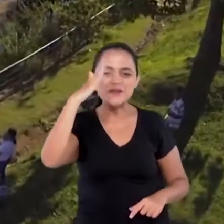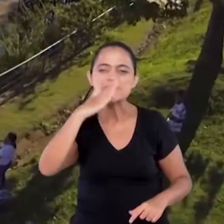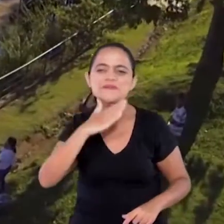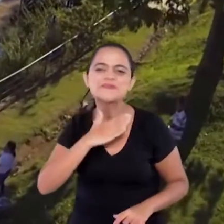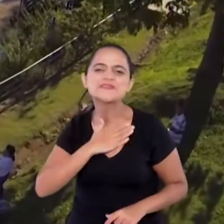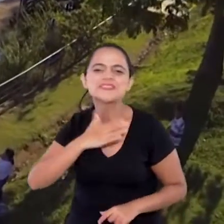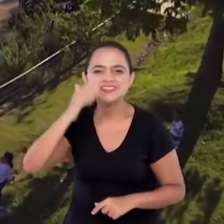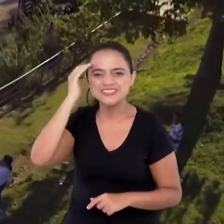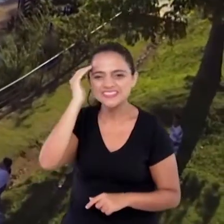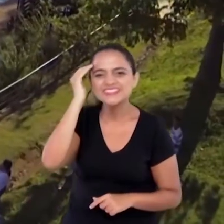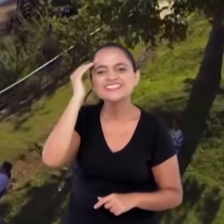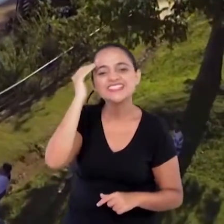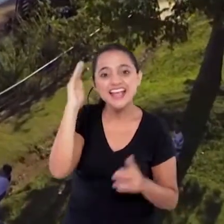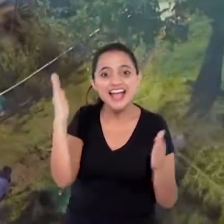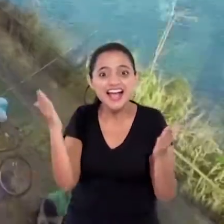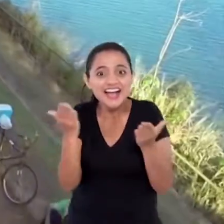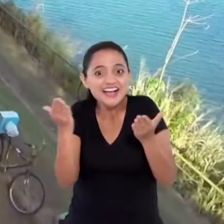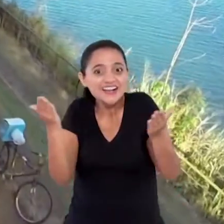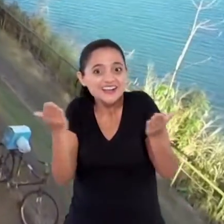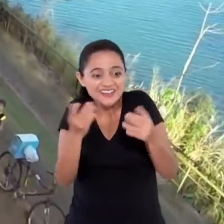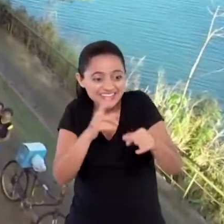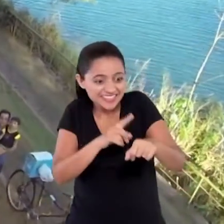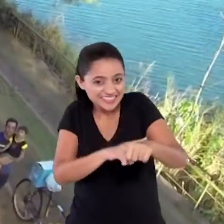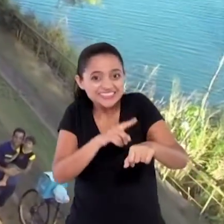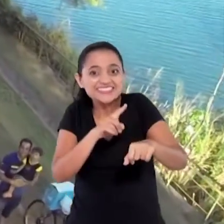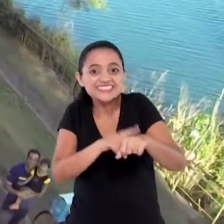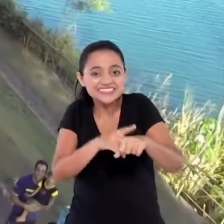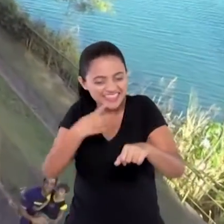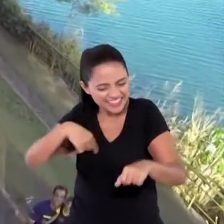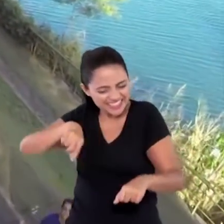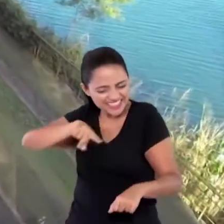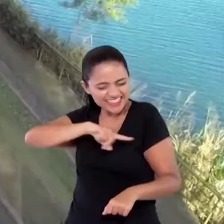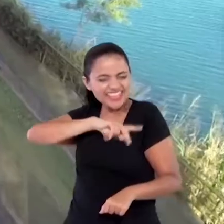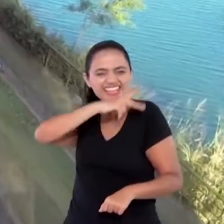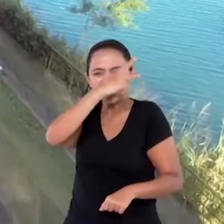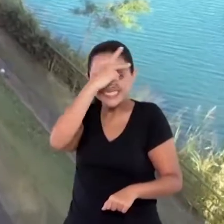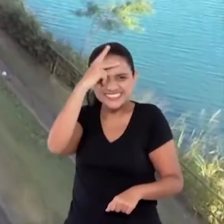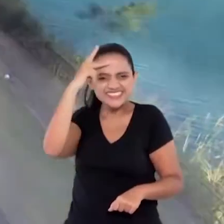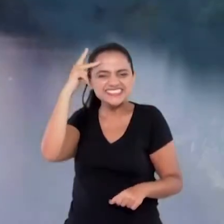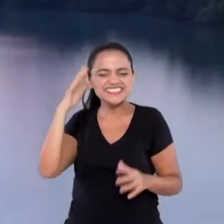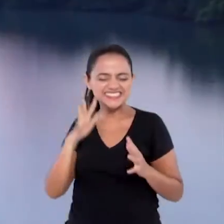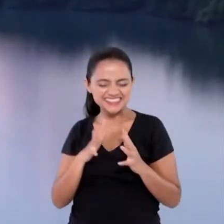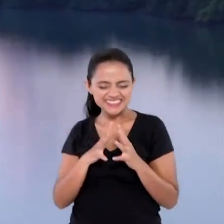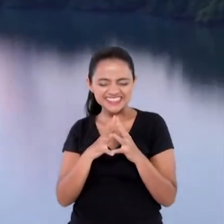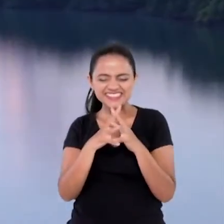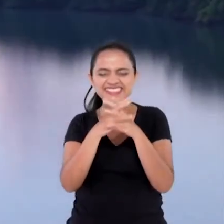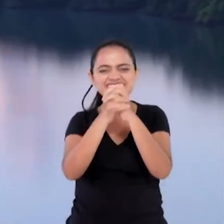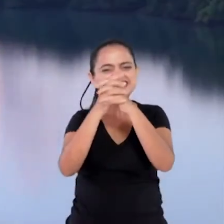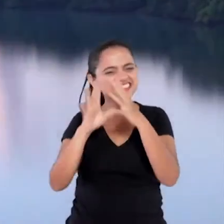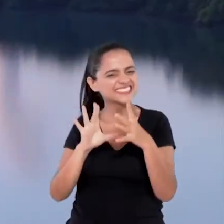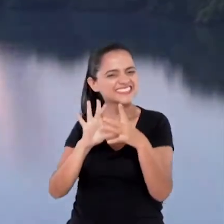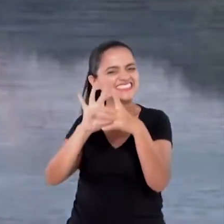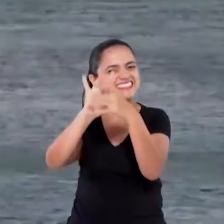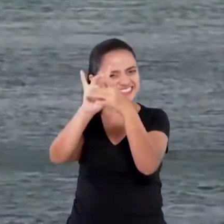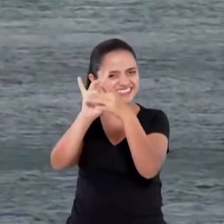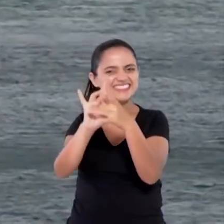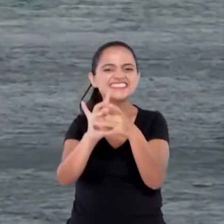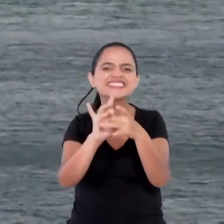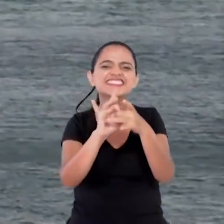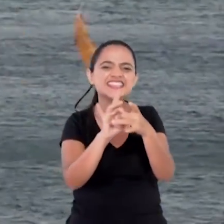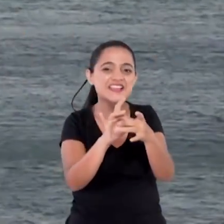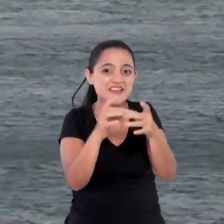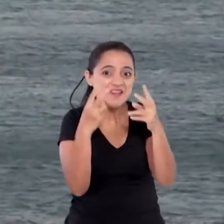Itumbiara chegou a hora de nossa gente dar as mãos. Veja que o